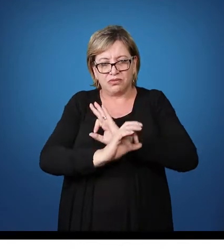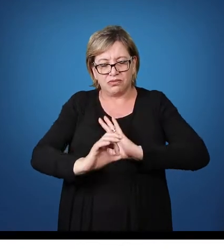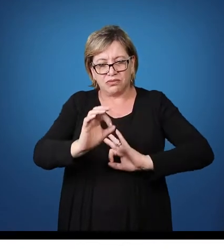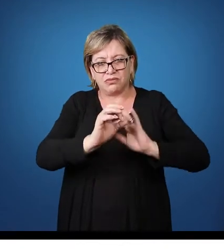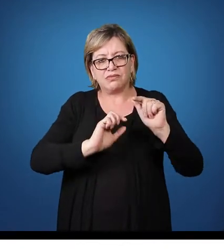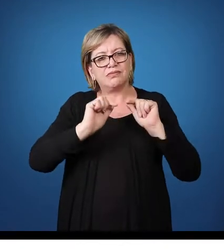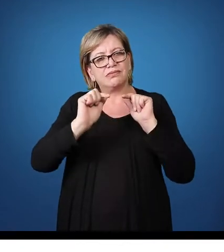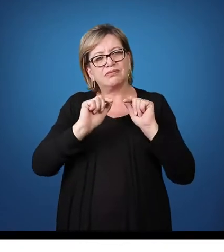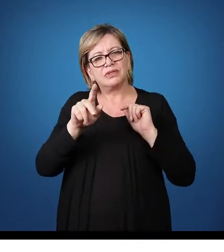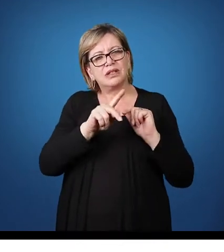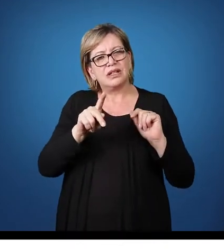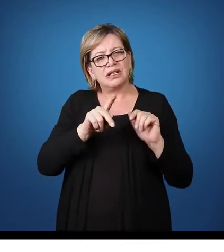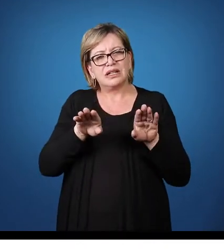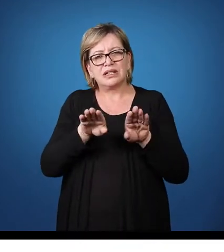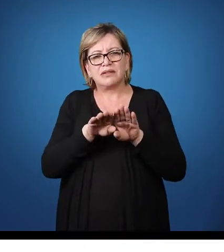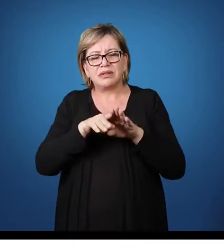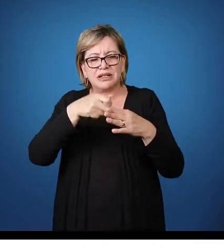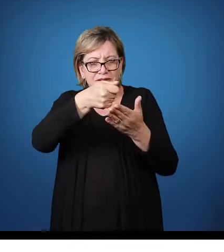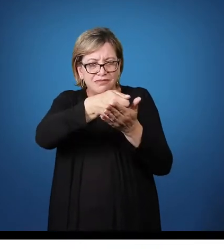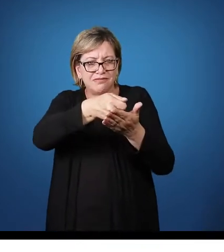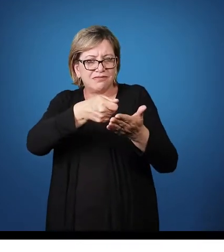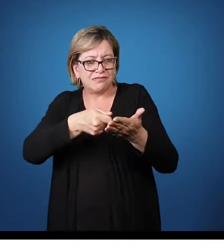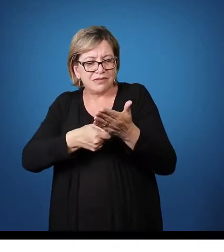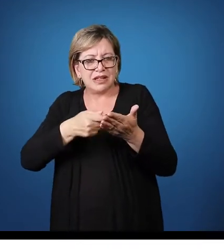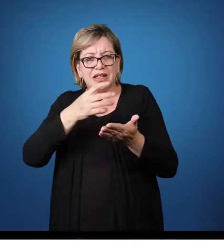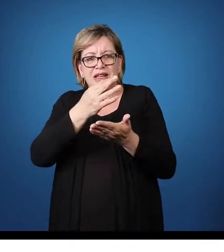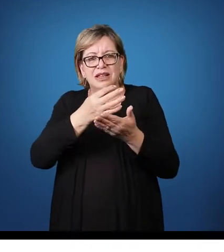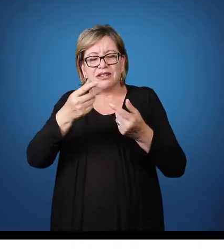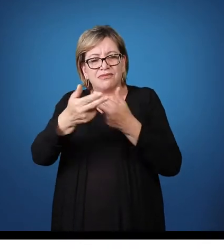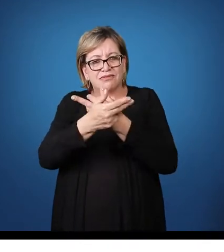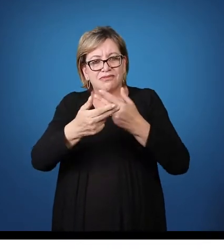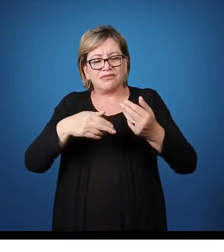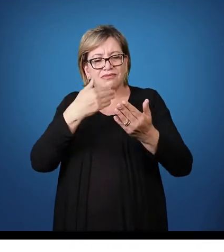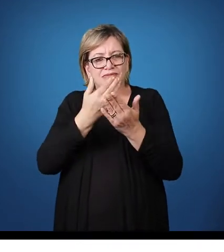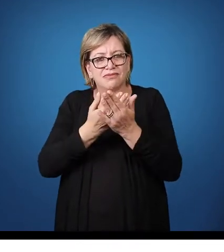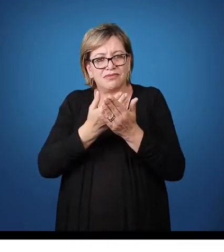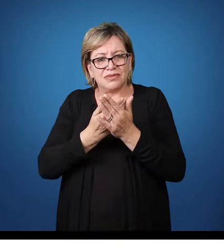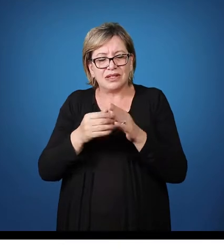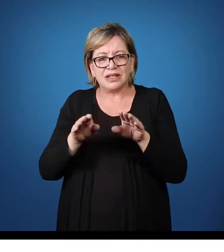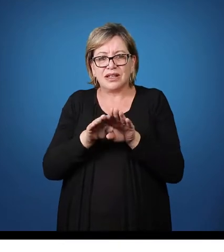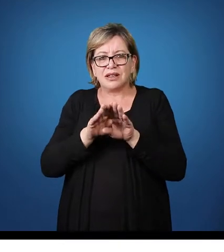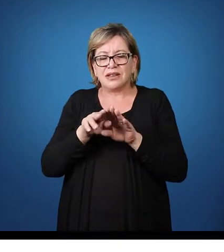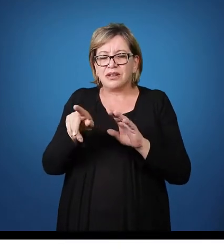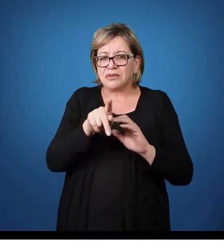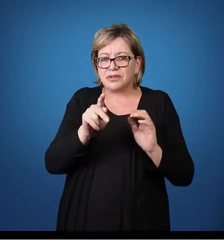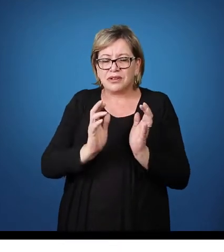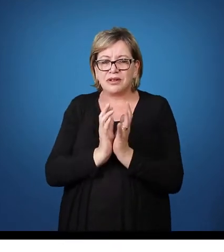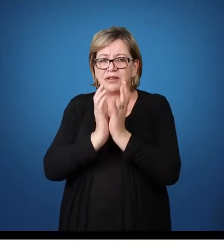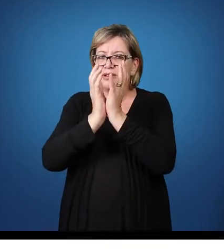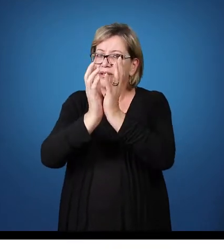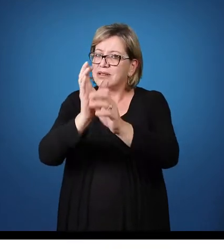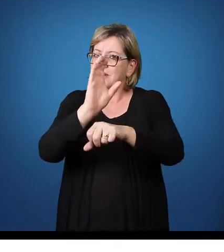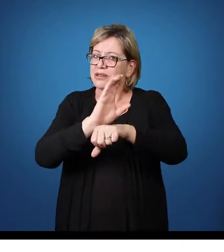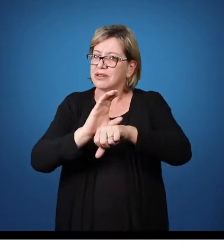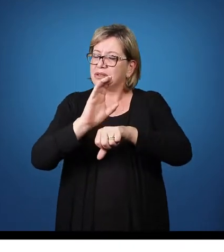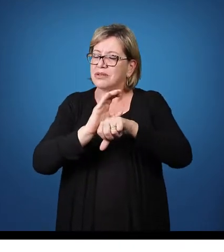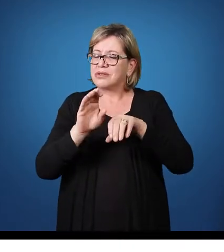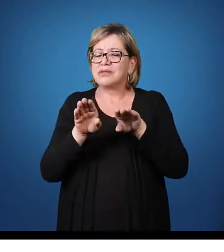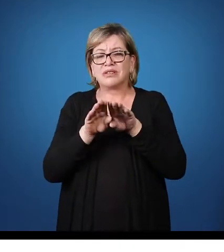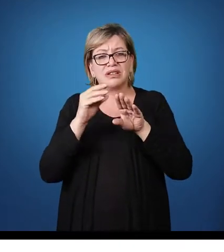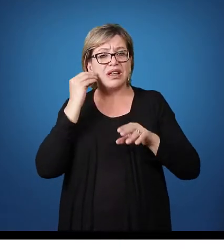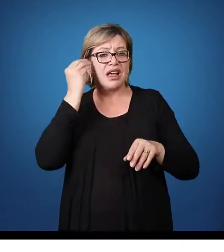professor Como em textos de estudos, na participação do professor em situações de formação Nas suas